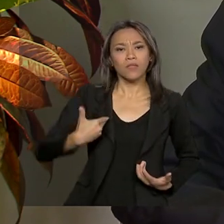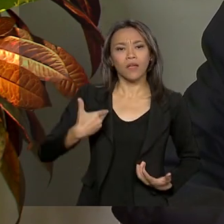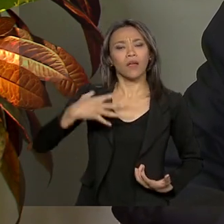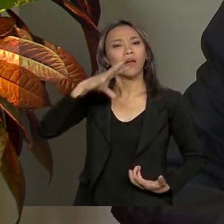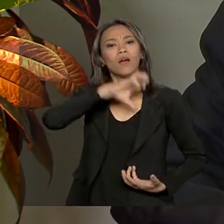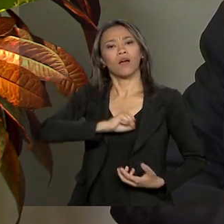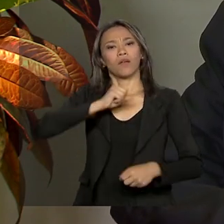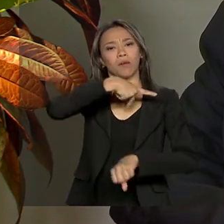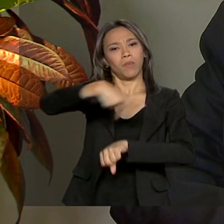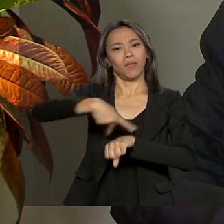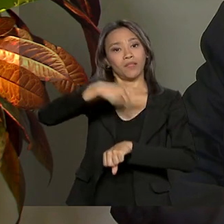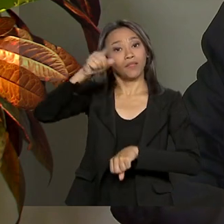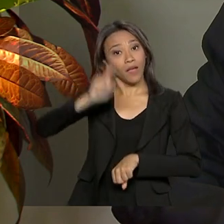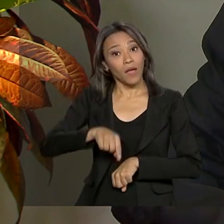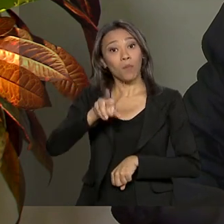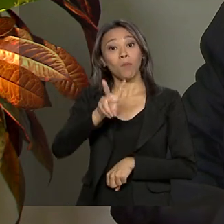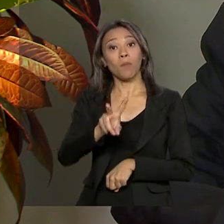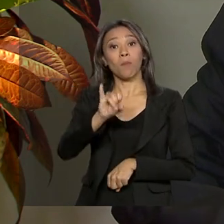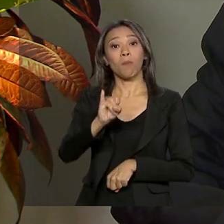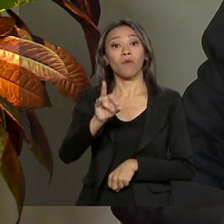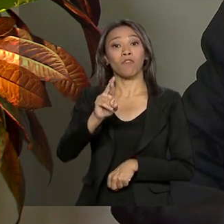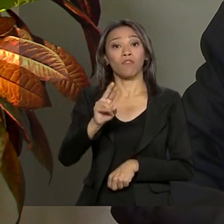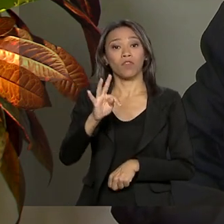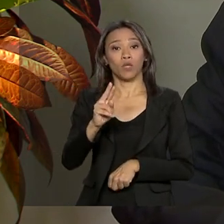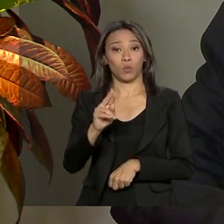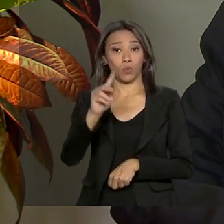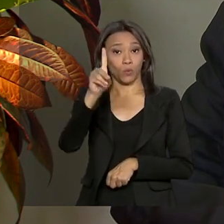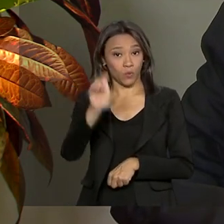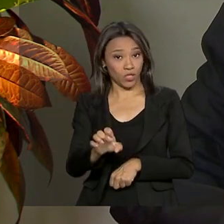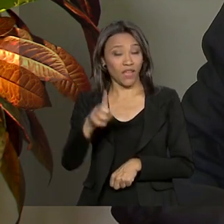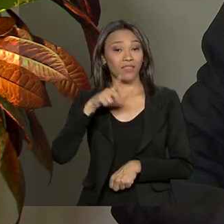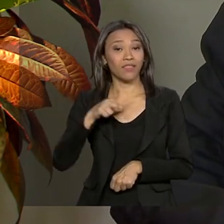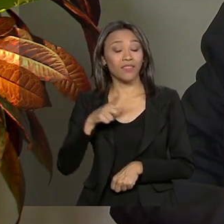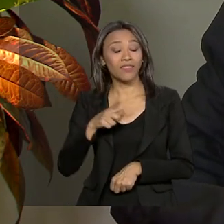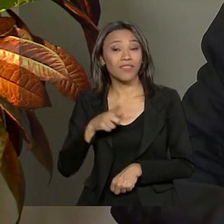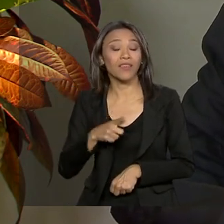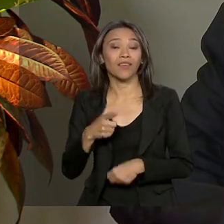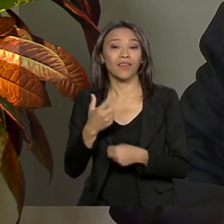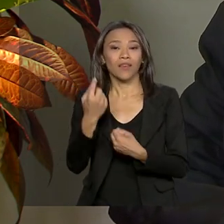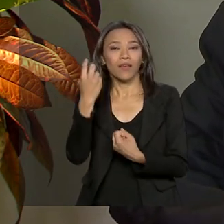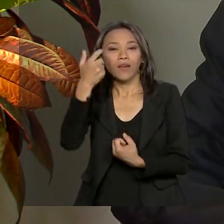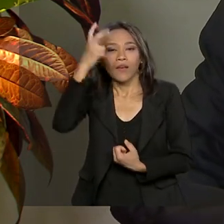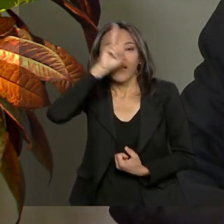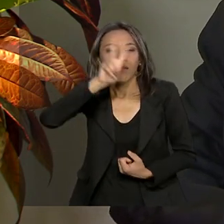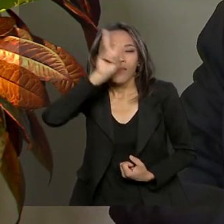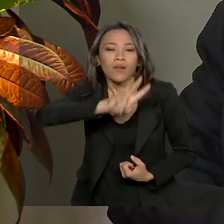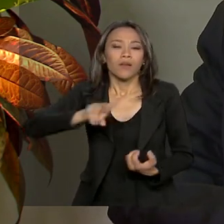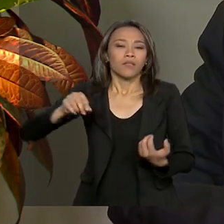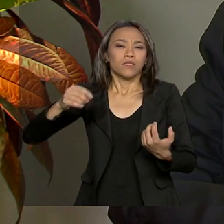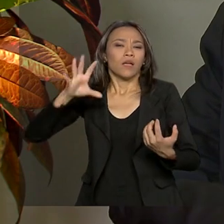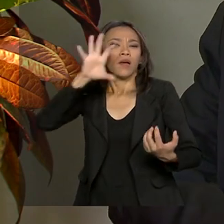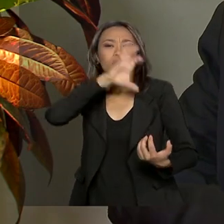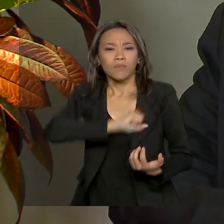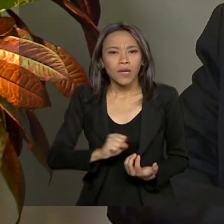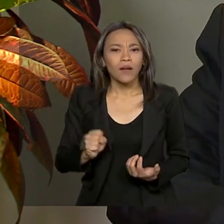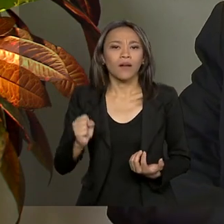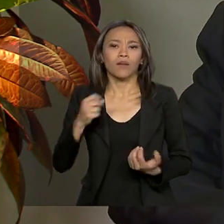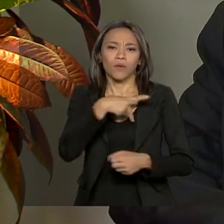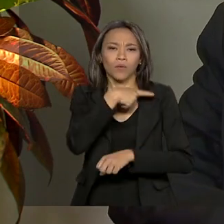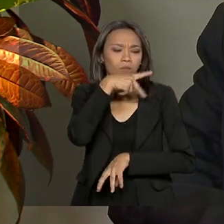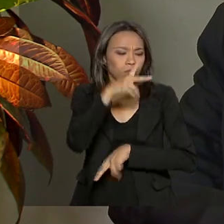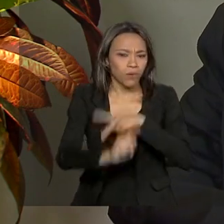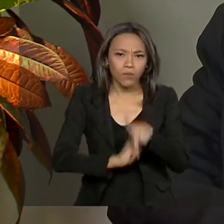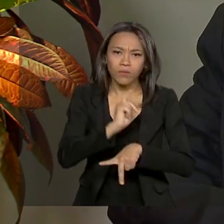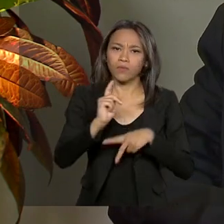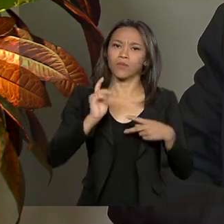é uma virtude fantástica do ser humano. É ter raízes, é gostar da sua pátria, é amar o seu povo,